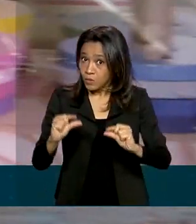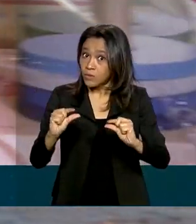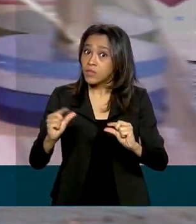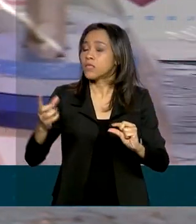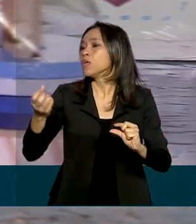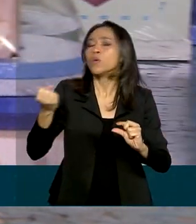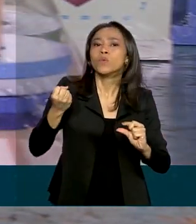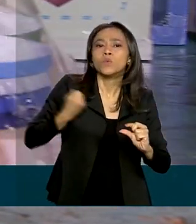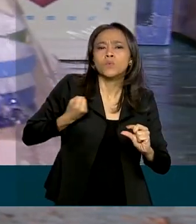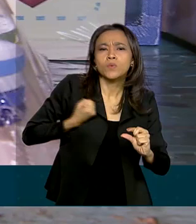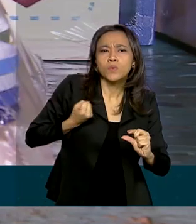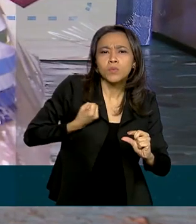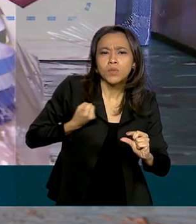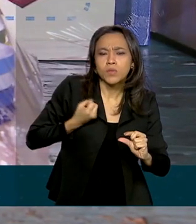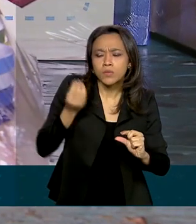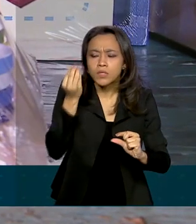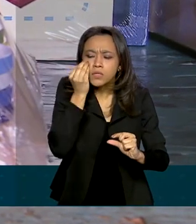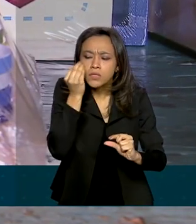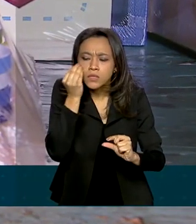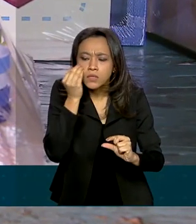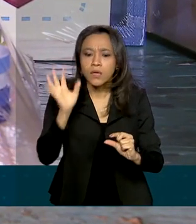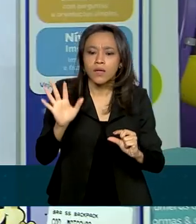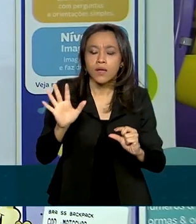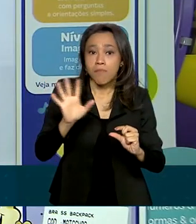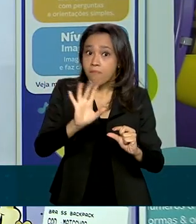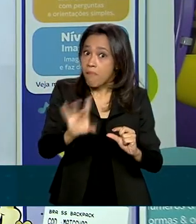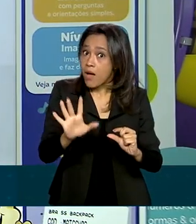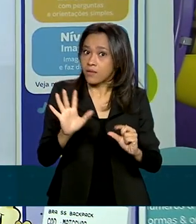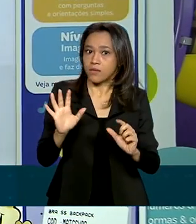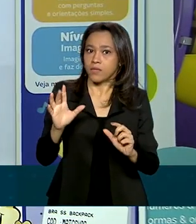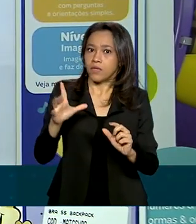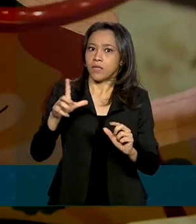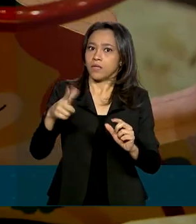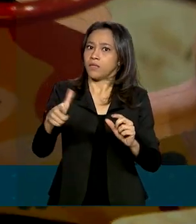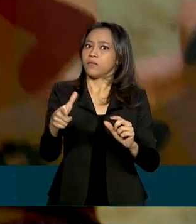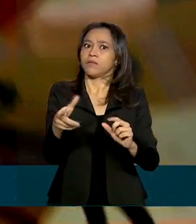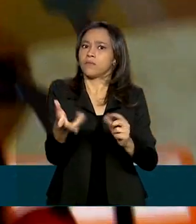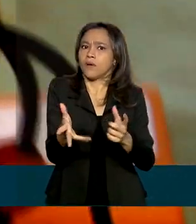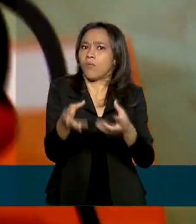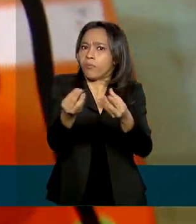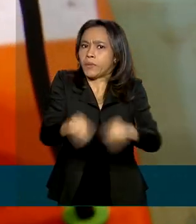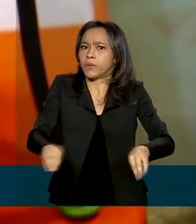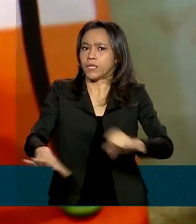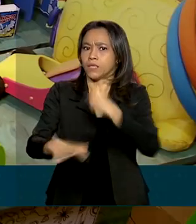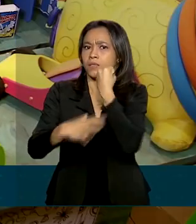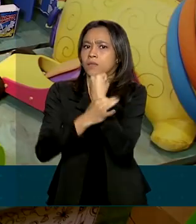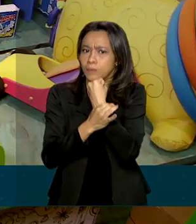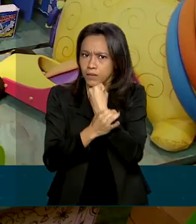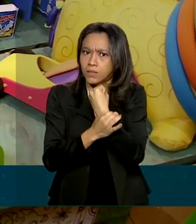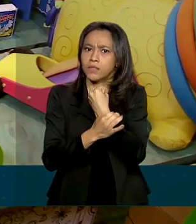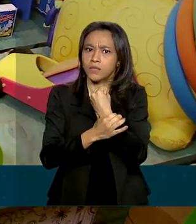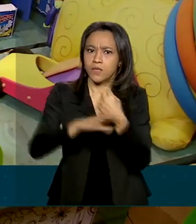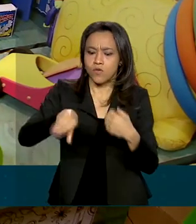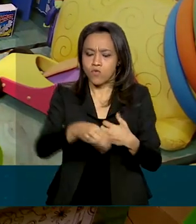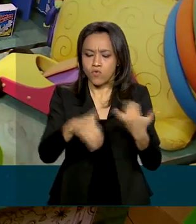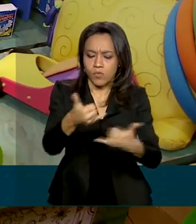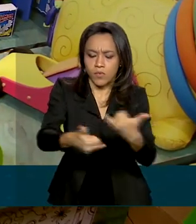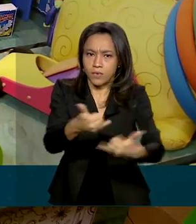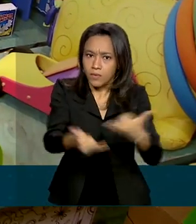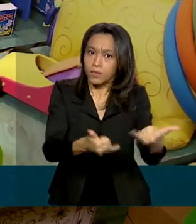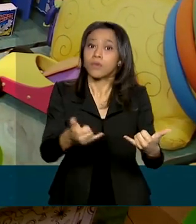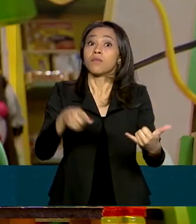amostras para alguns ensaios, mas sem comprometer a segurança do produto. A ideia é tornar